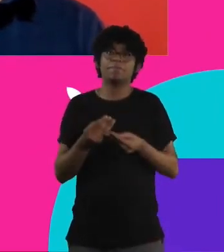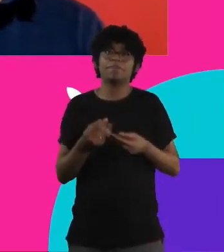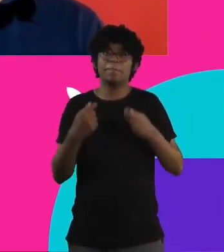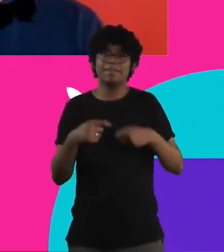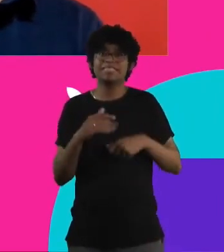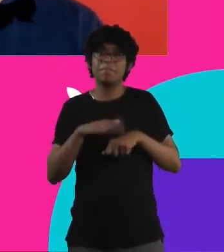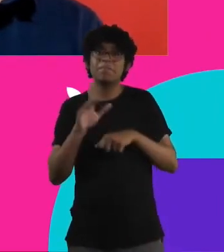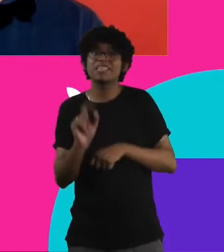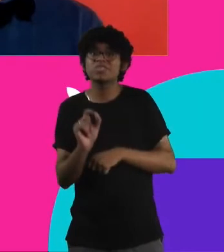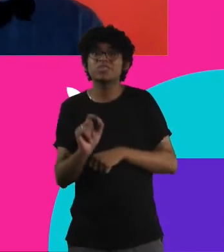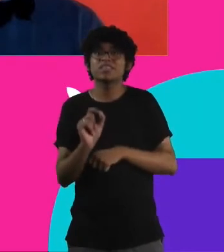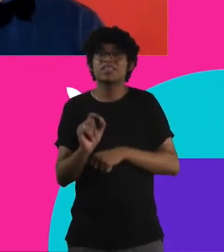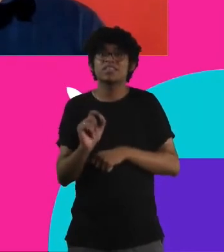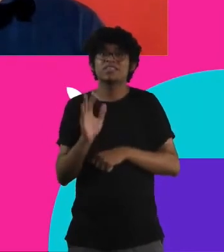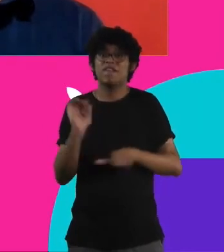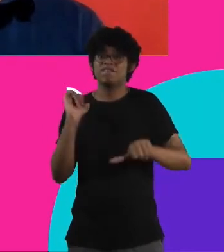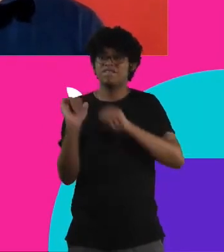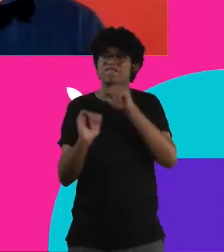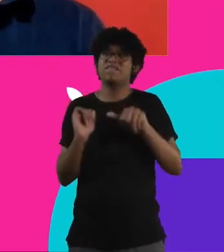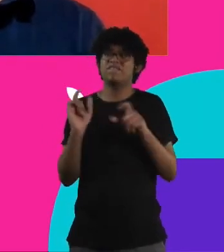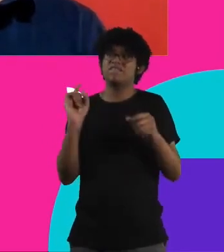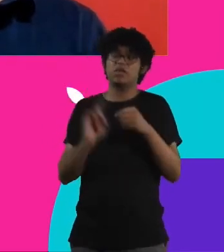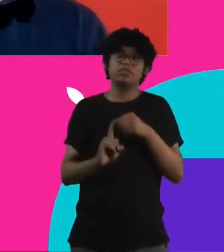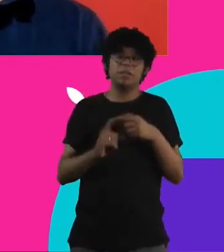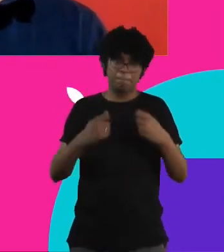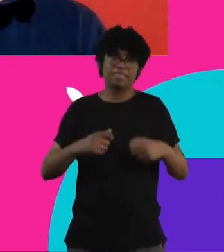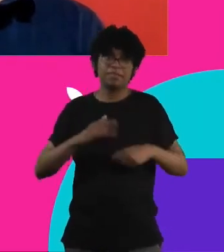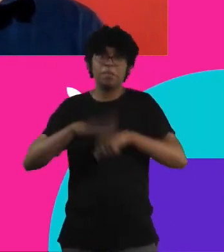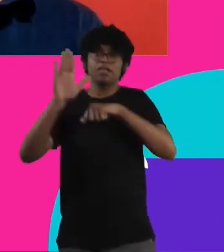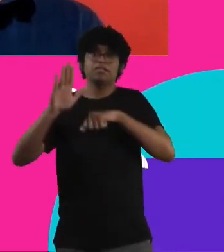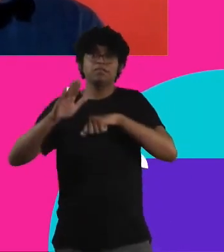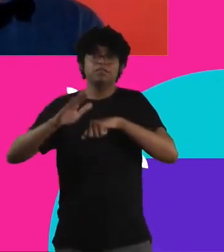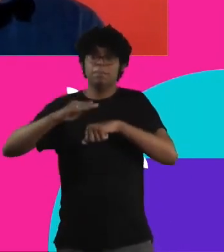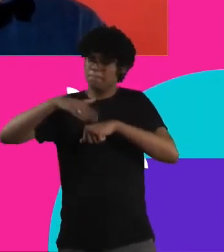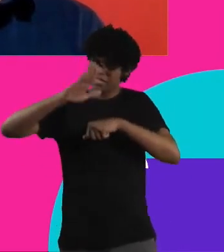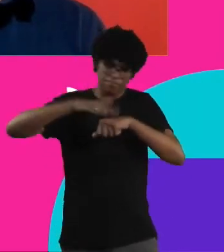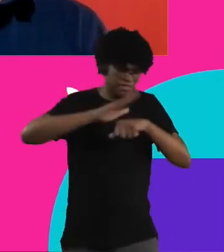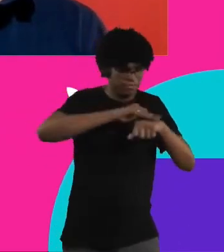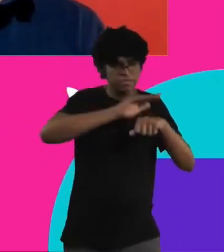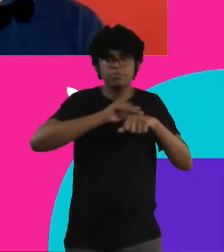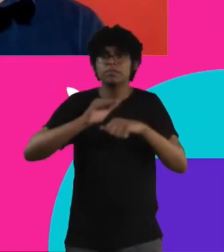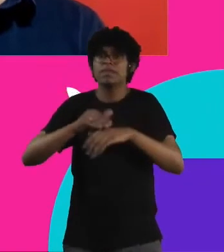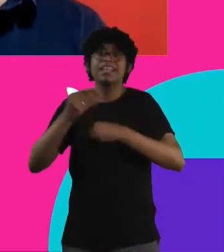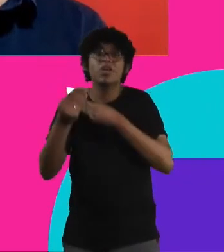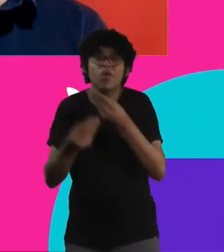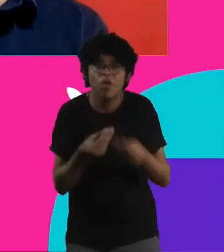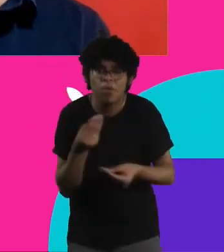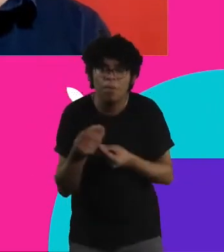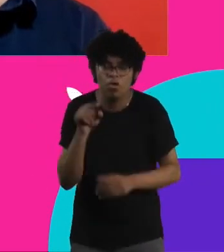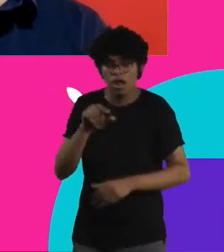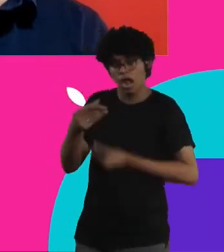precisa fazer pra que isso seja revertido e eu acho que a gente precisa fazer mais né esse como né como é que a gente se